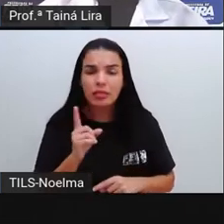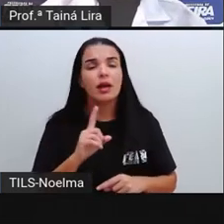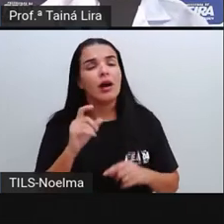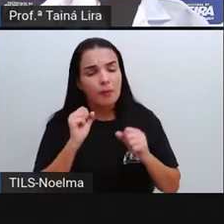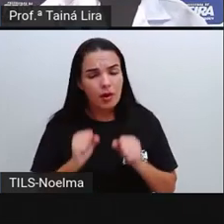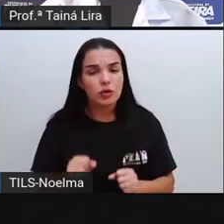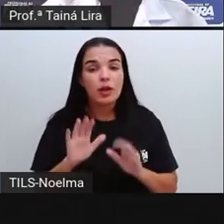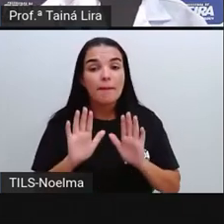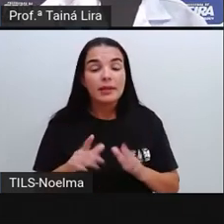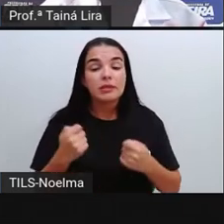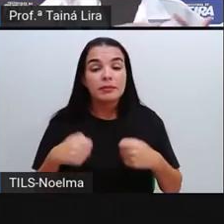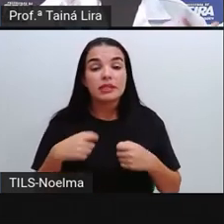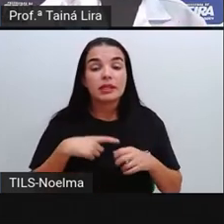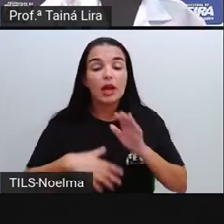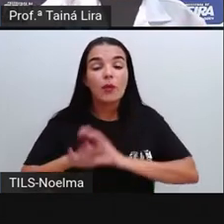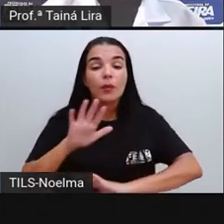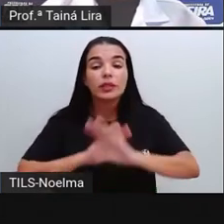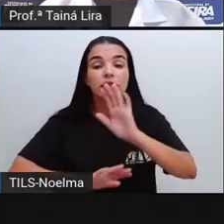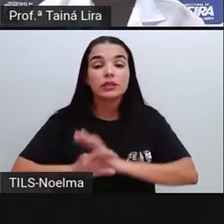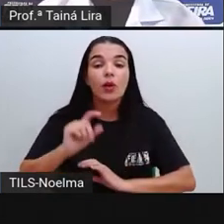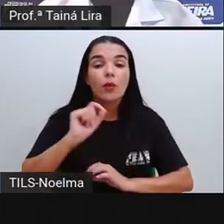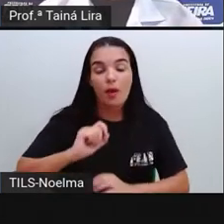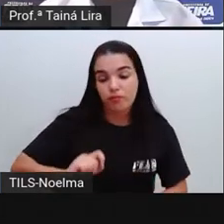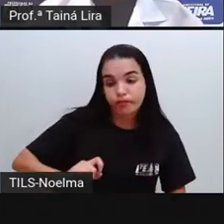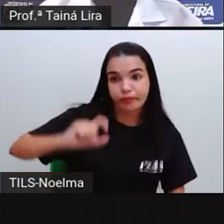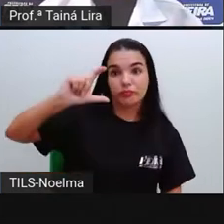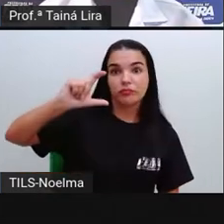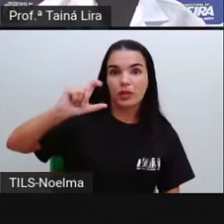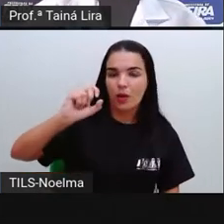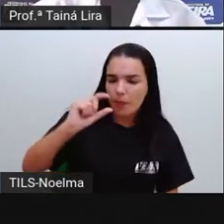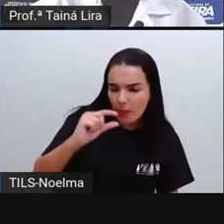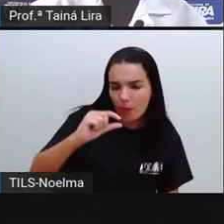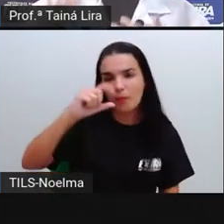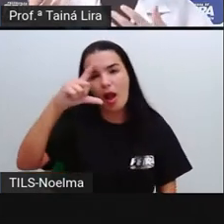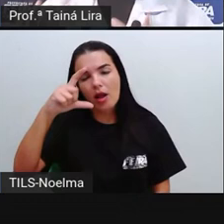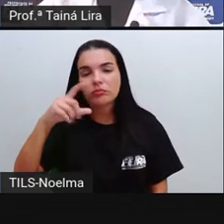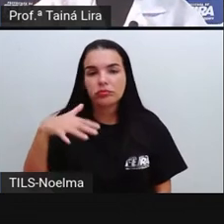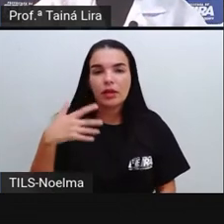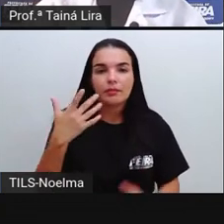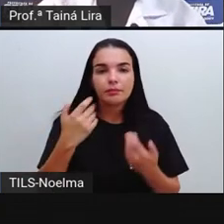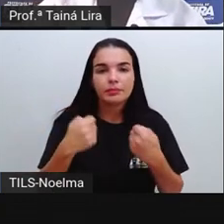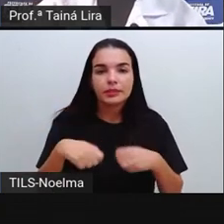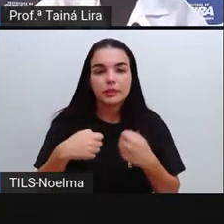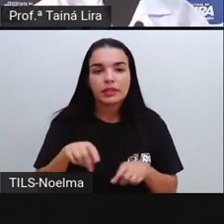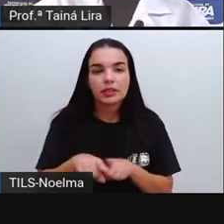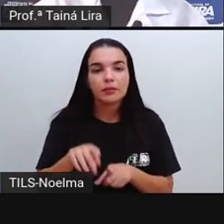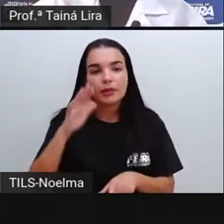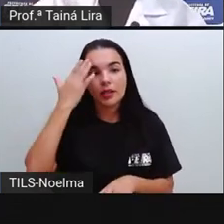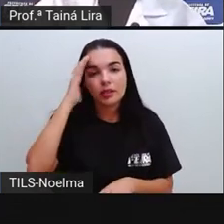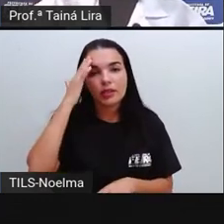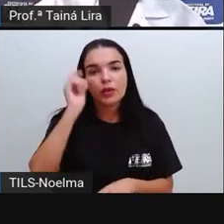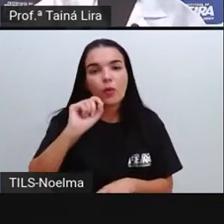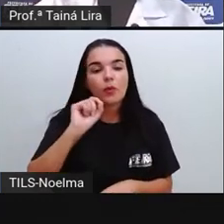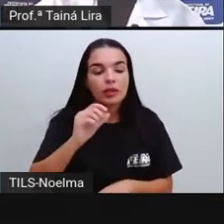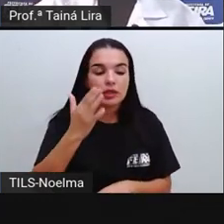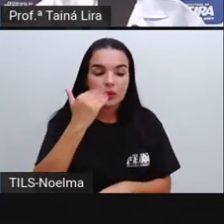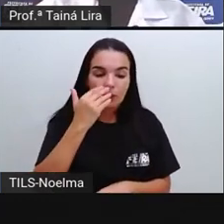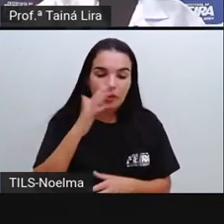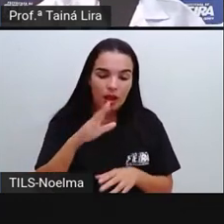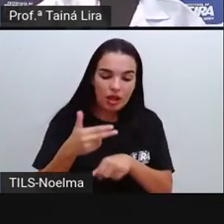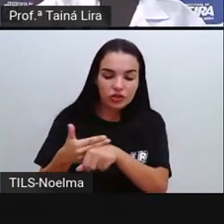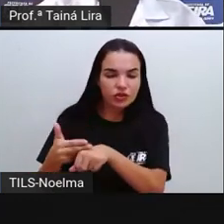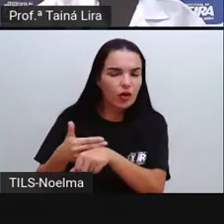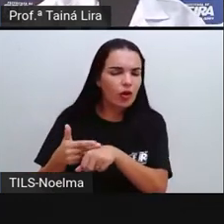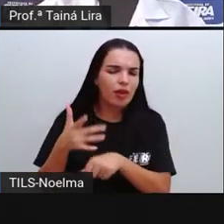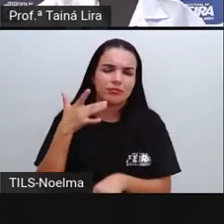a gente tem que ter cuidado com a quantidade e a gente precisa entender o que é que a gente está comendo ali. Chocolate, por exemplo,